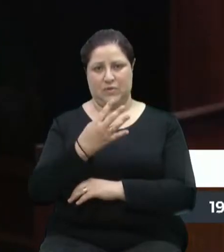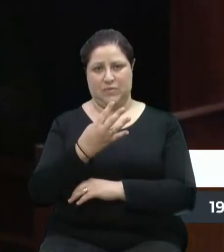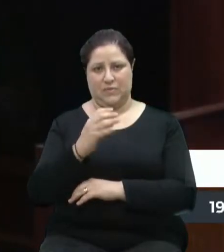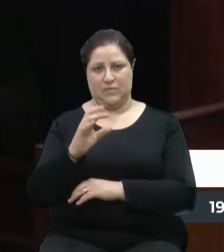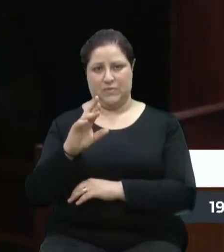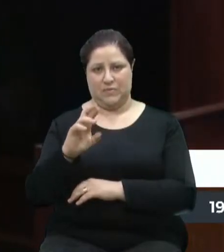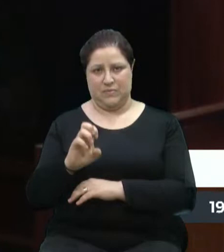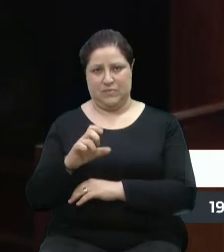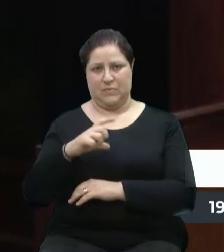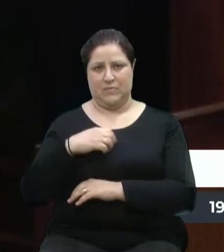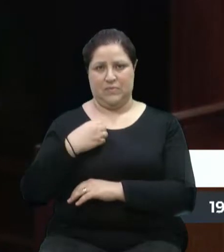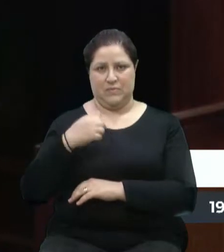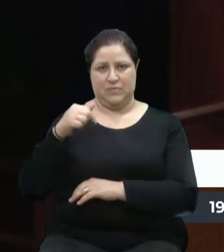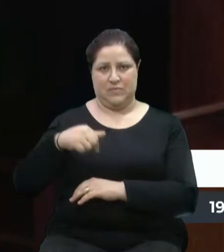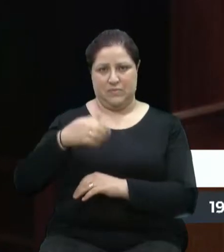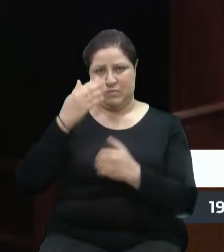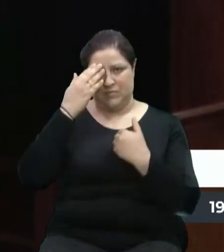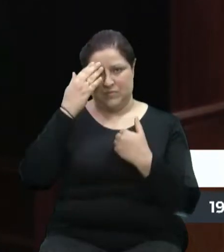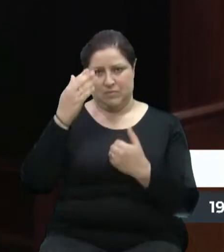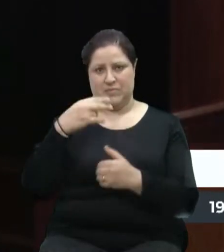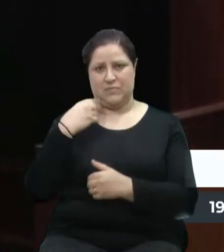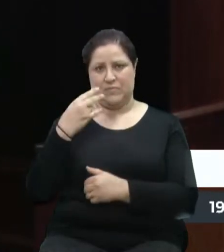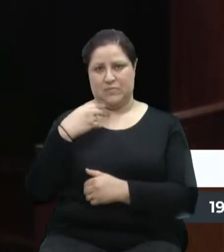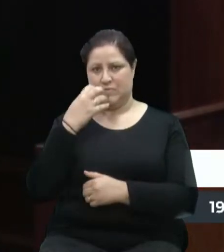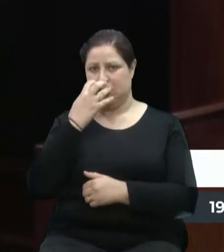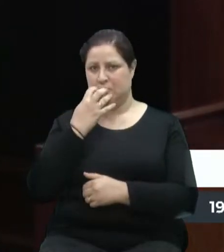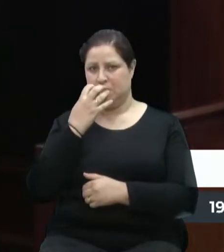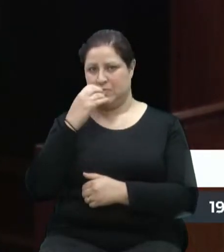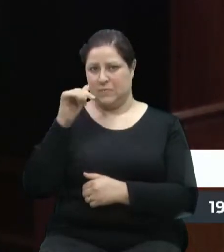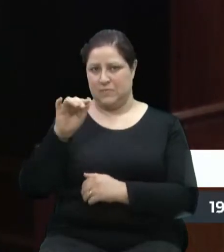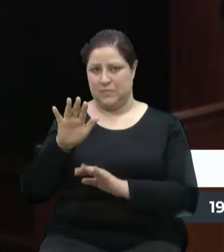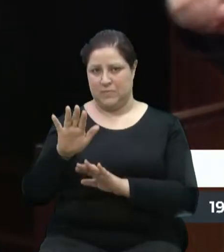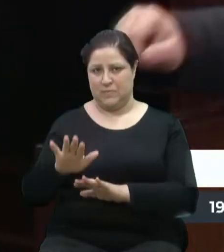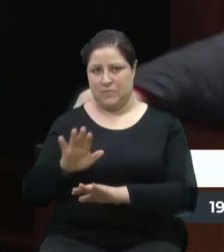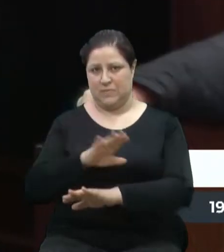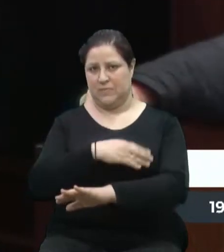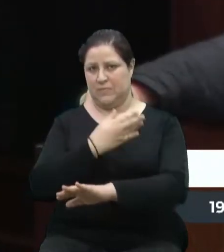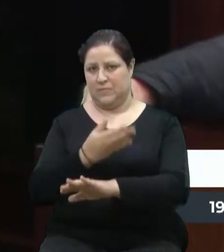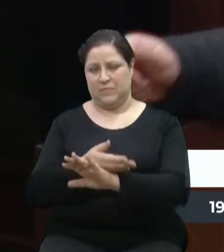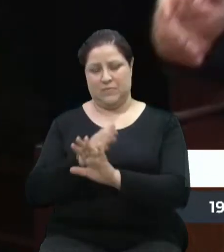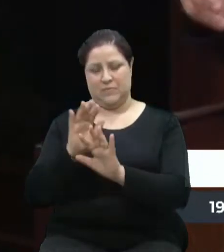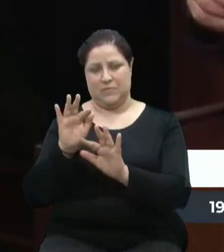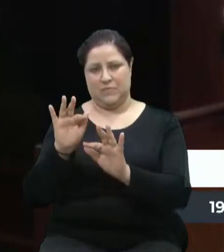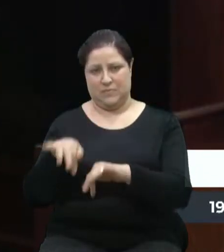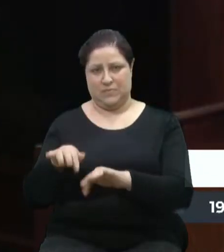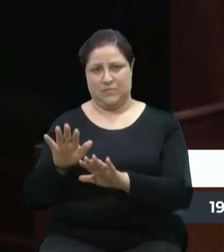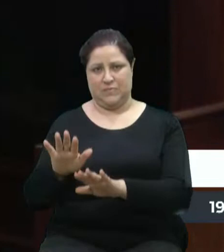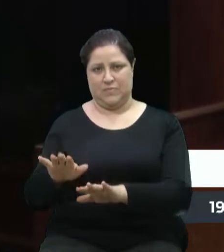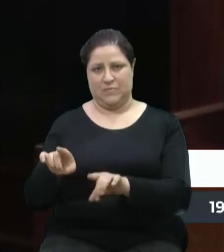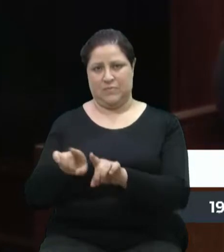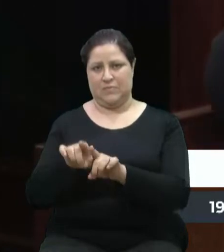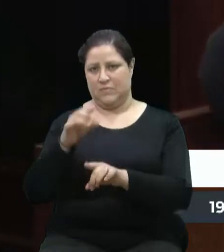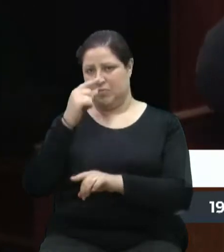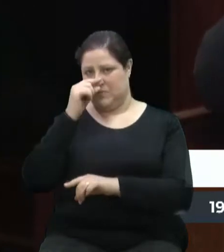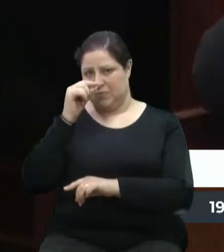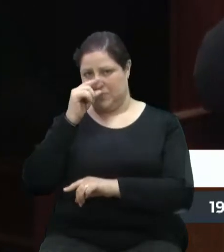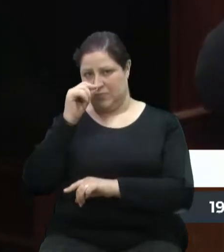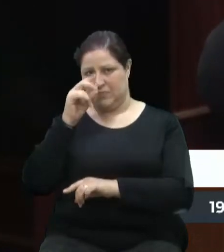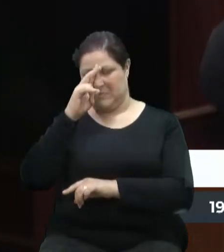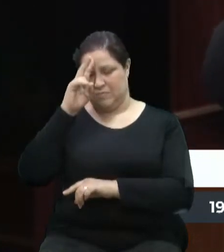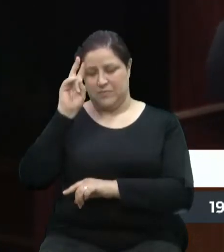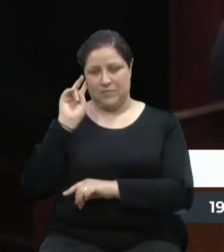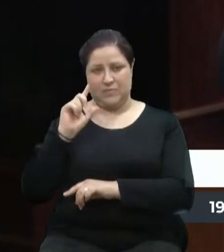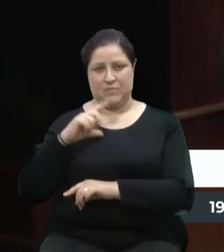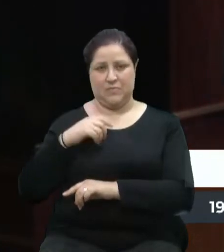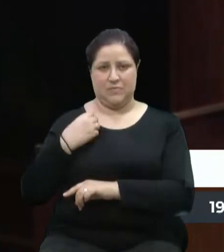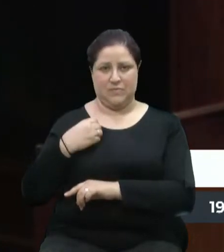Estiveram presentes aqui, agradeço ao vereador de Camiles, que ficou até o final, muito obrigado, o vereador Fantinello, o vereador Velocino, que